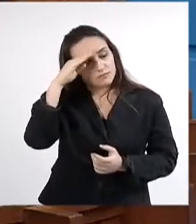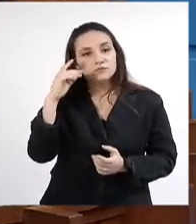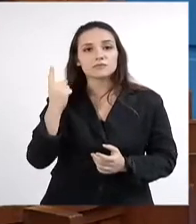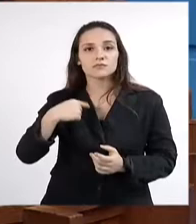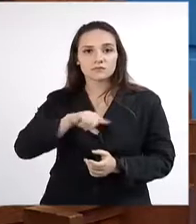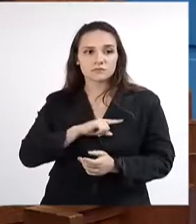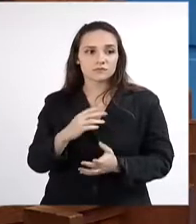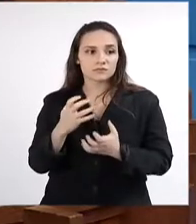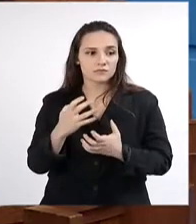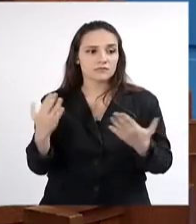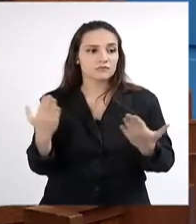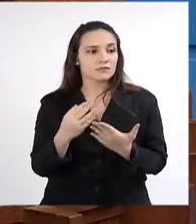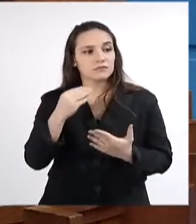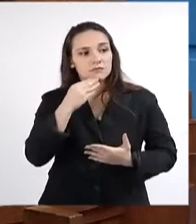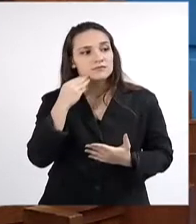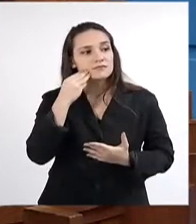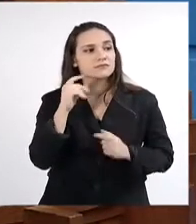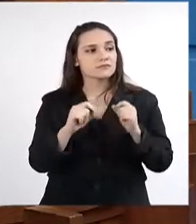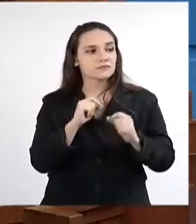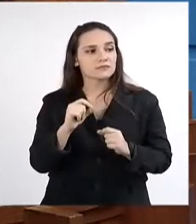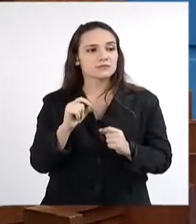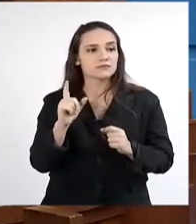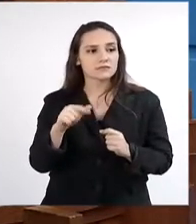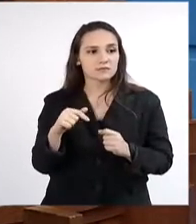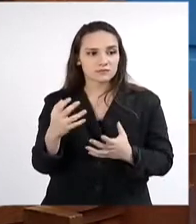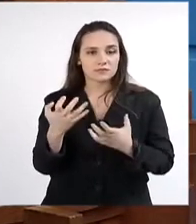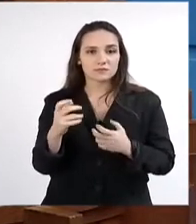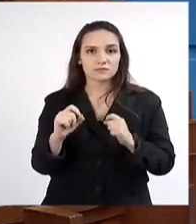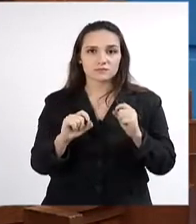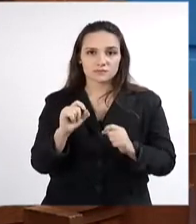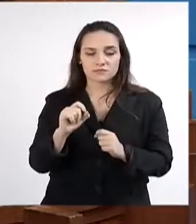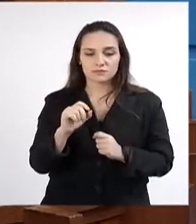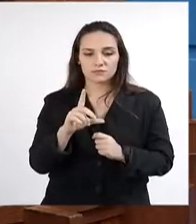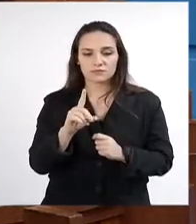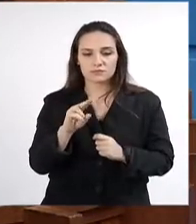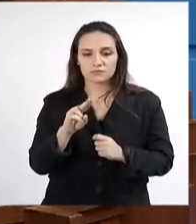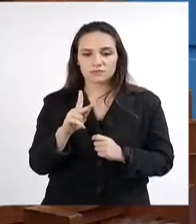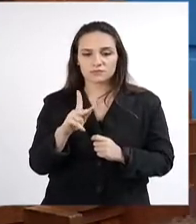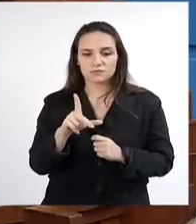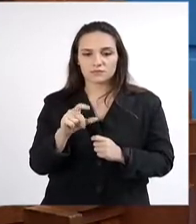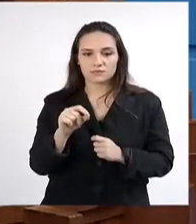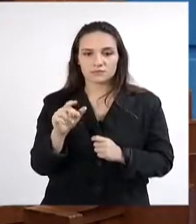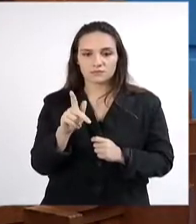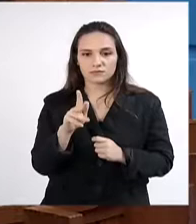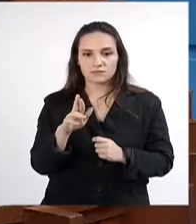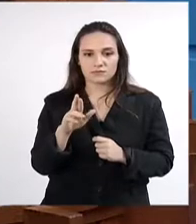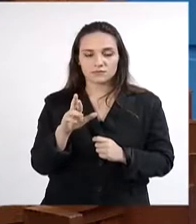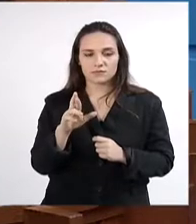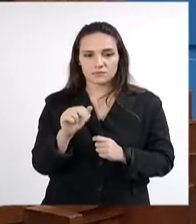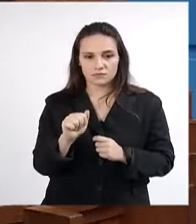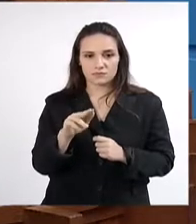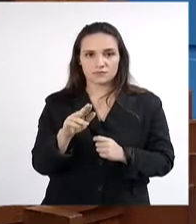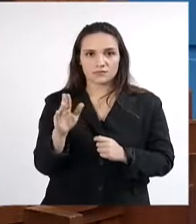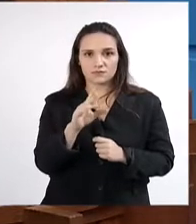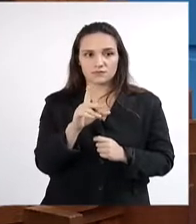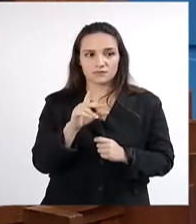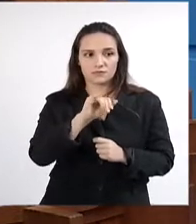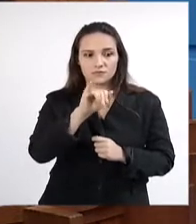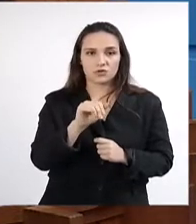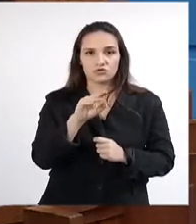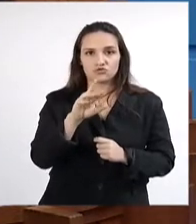prestigiar, deputado Marçal, o duplo grau de jurisdição. Eu não conheço em direito nenhuma